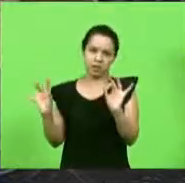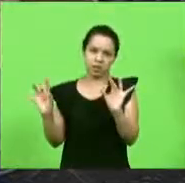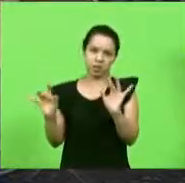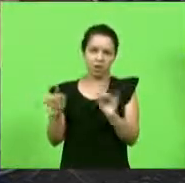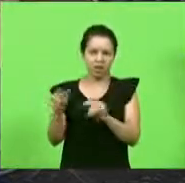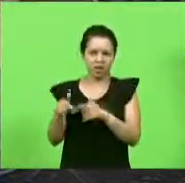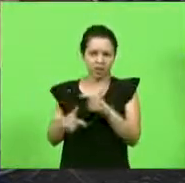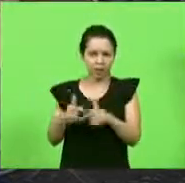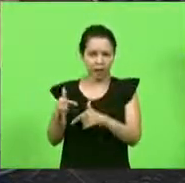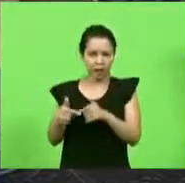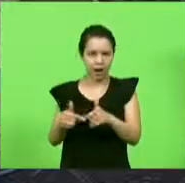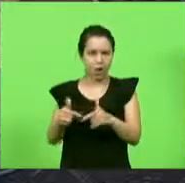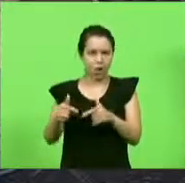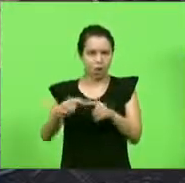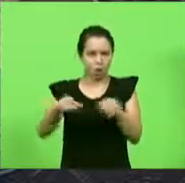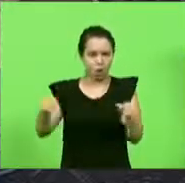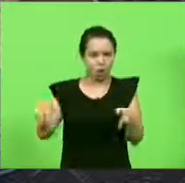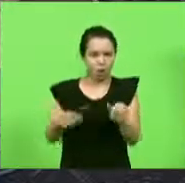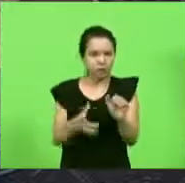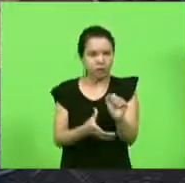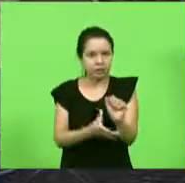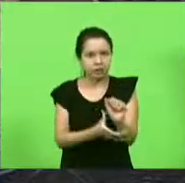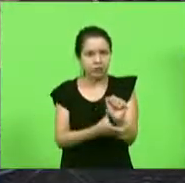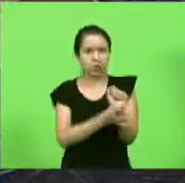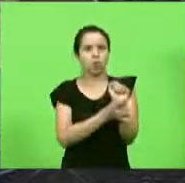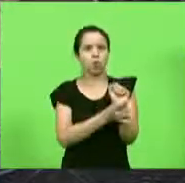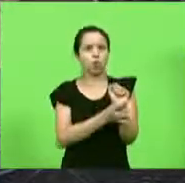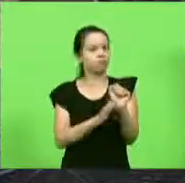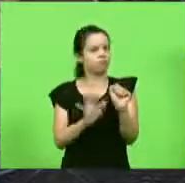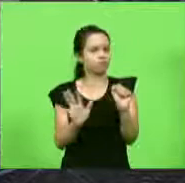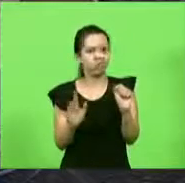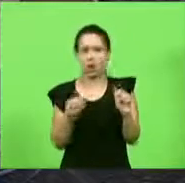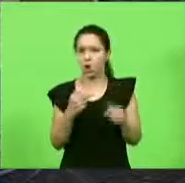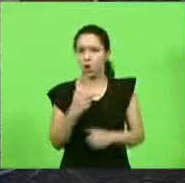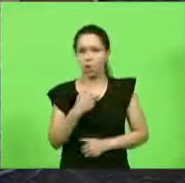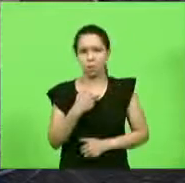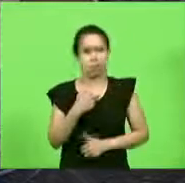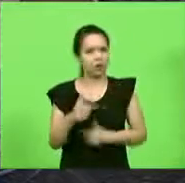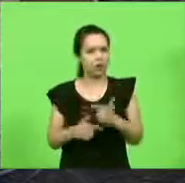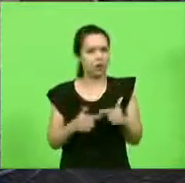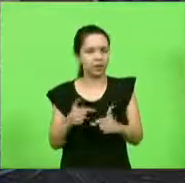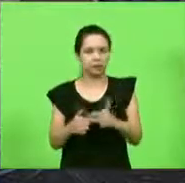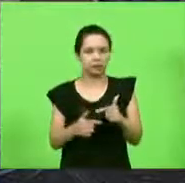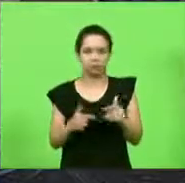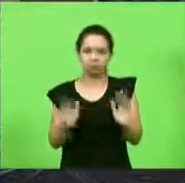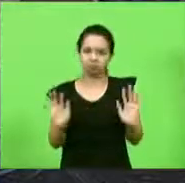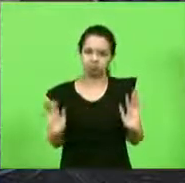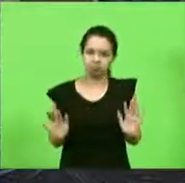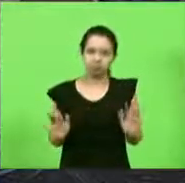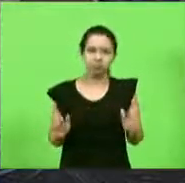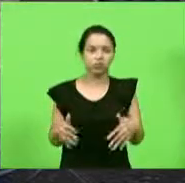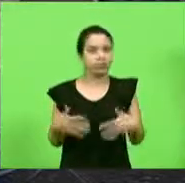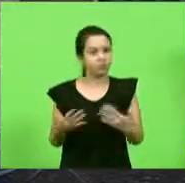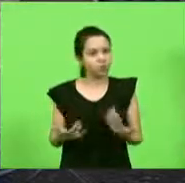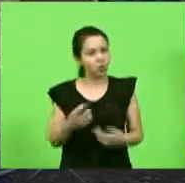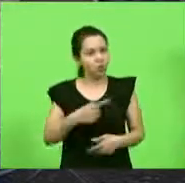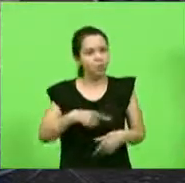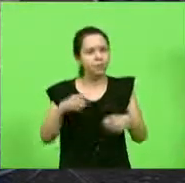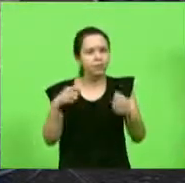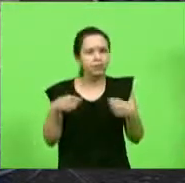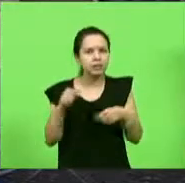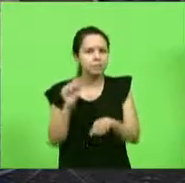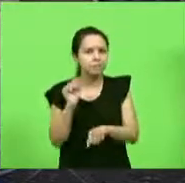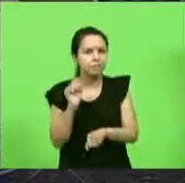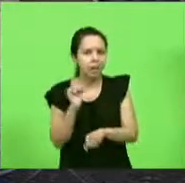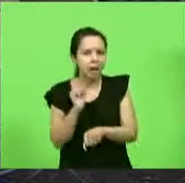seguros para se estar durante a crise do coronavírus, ele não pode trabalhar por algum motivo. Então, a gente tem que parar de romantizar